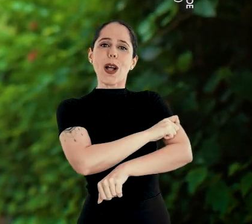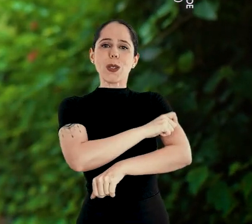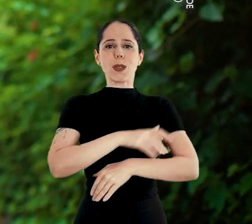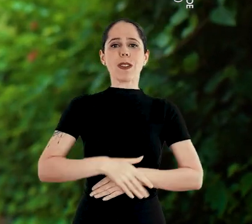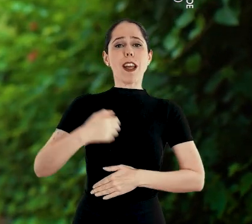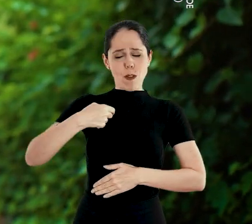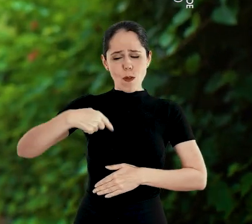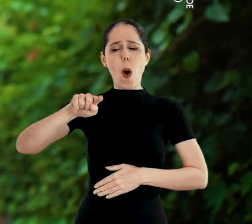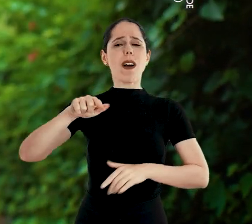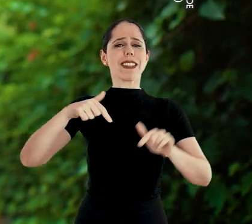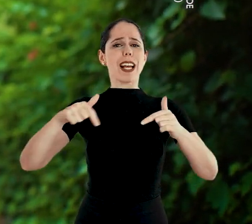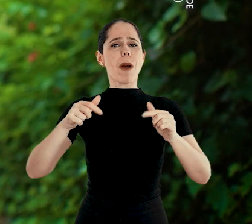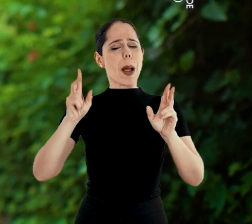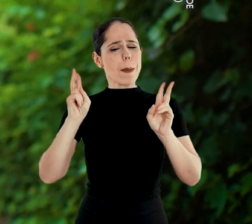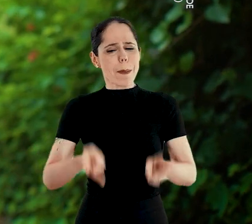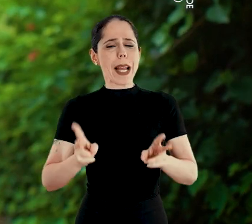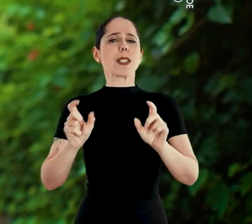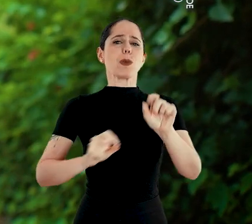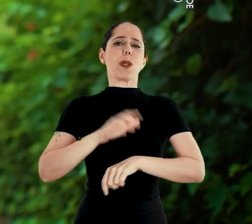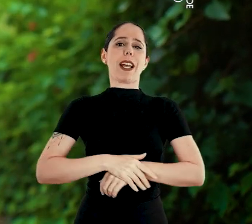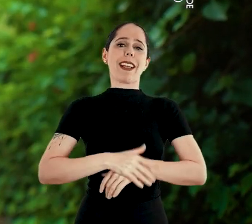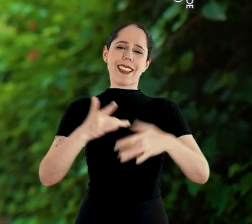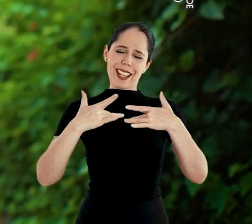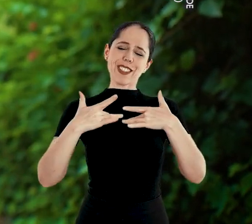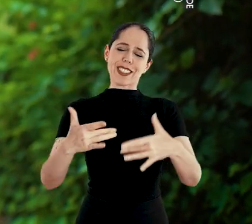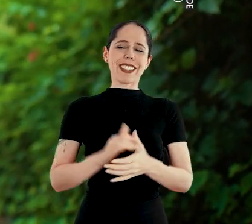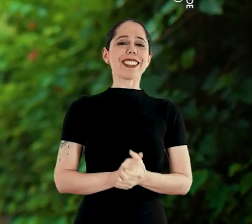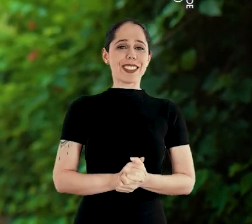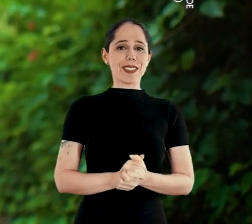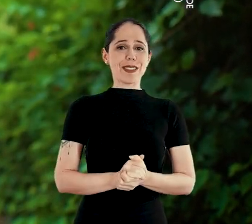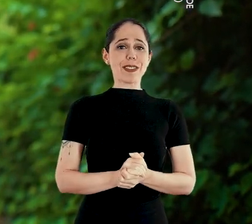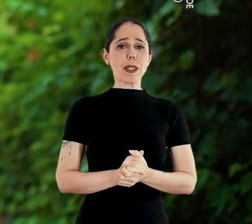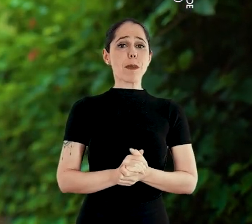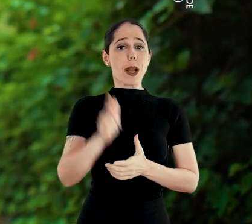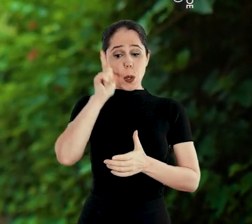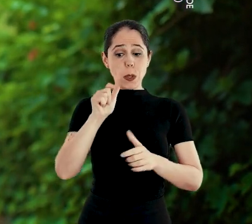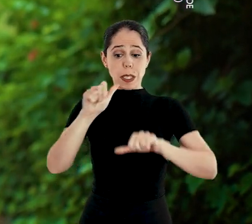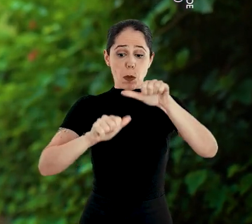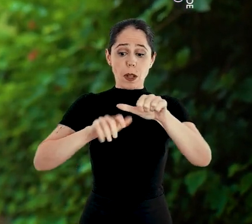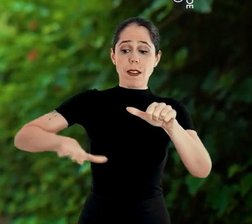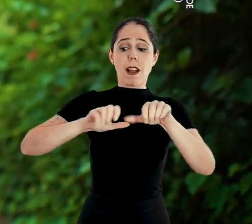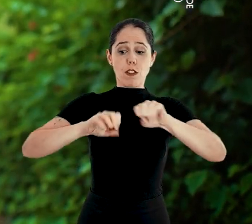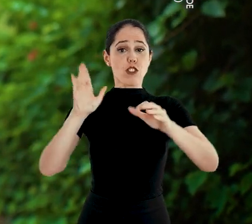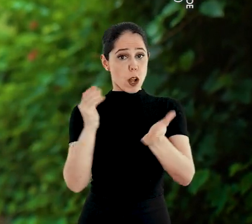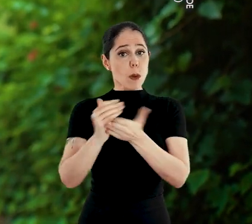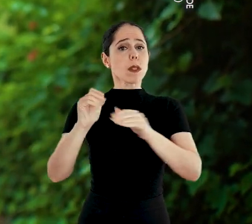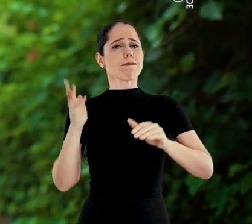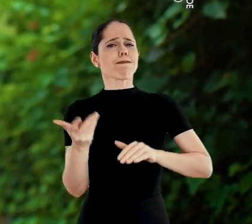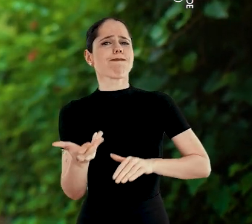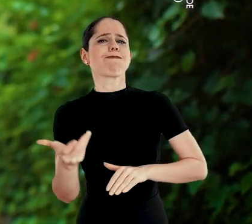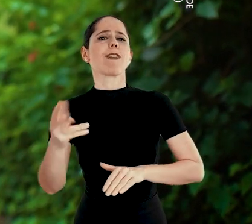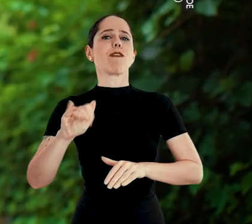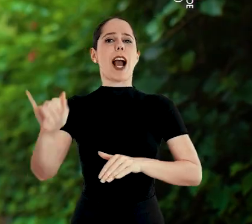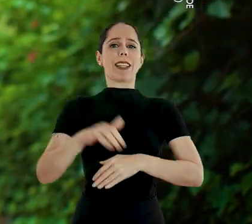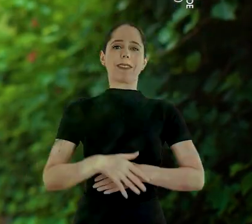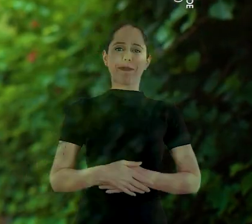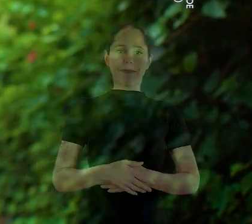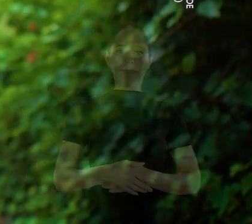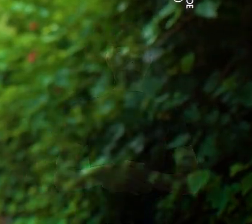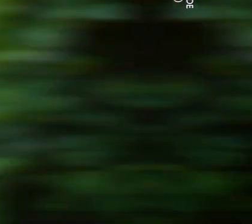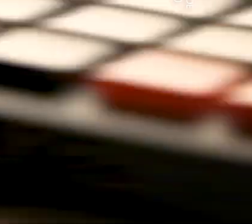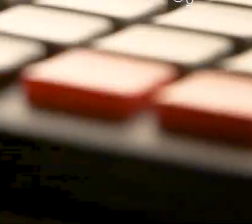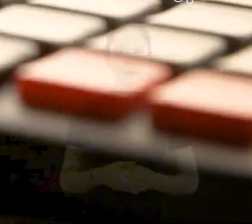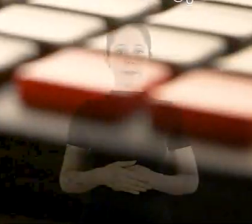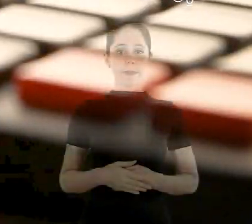alunos. Eu vou trabalhar com essa mesma dedicação, para acelerar as mudanças na educação que nós já começamos a